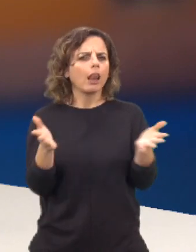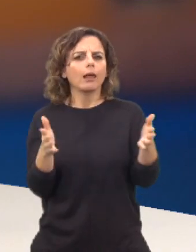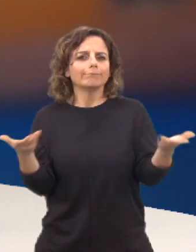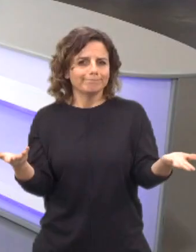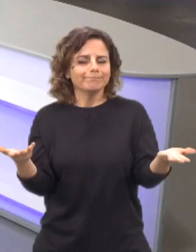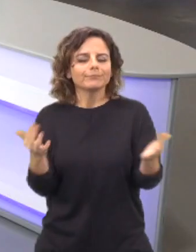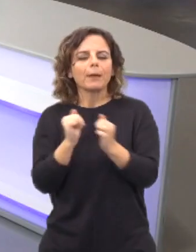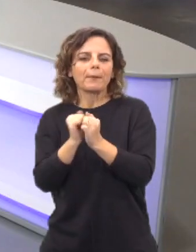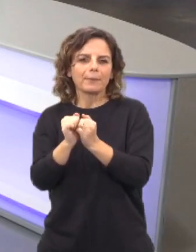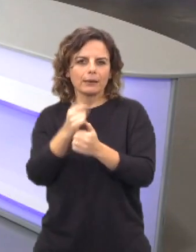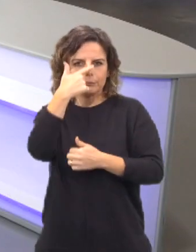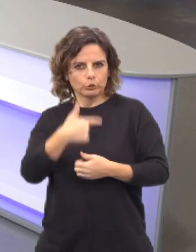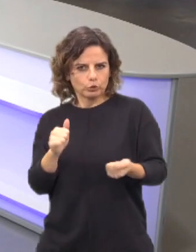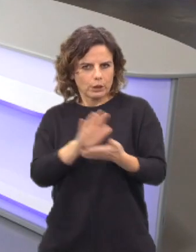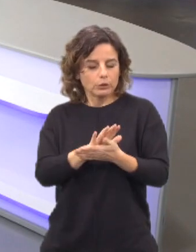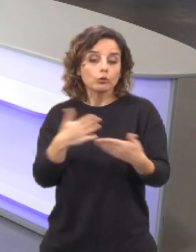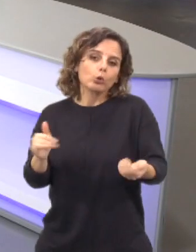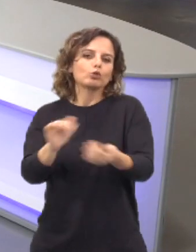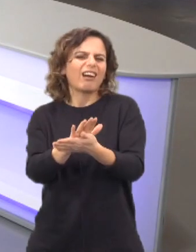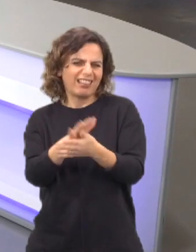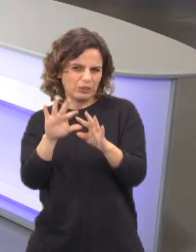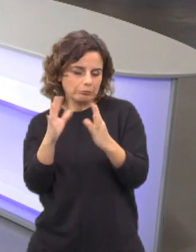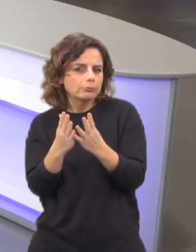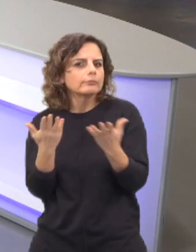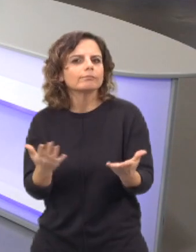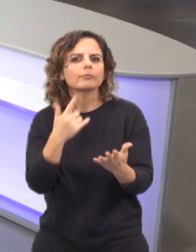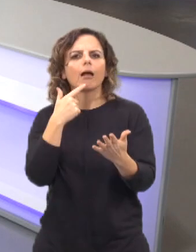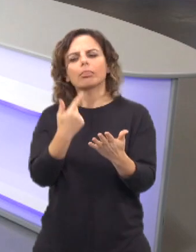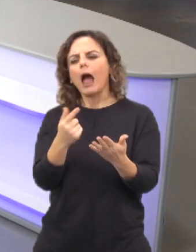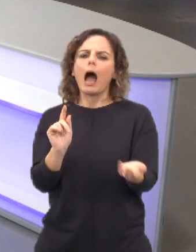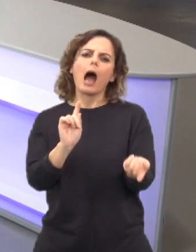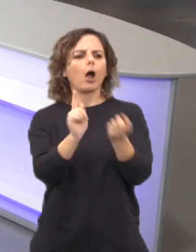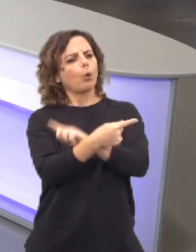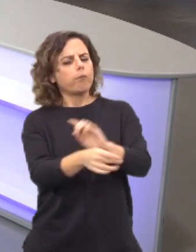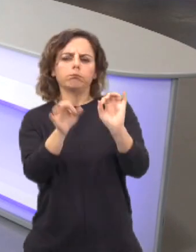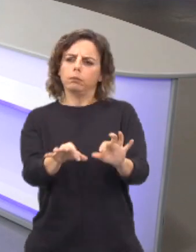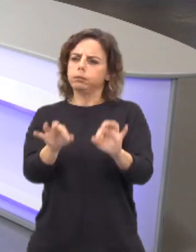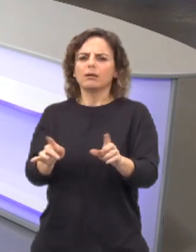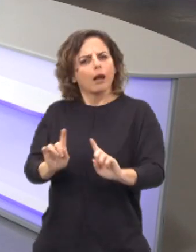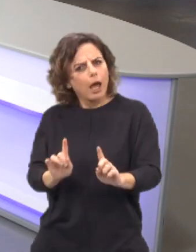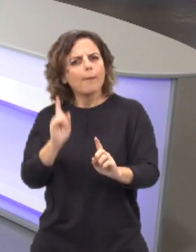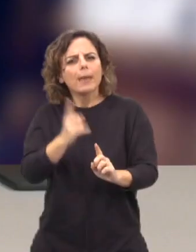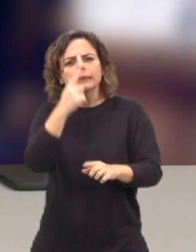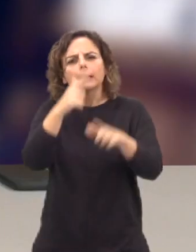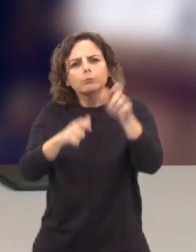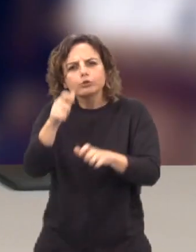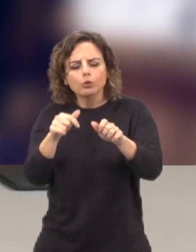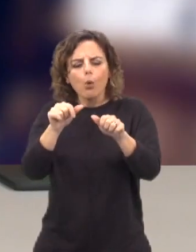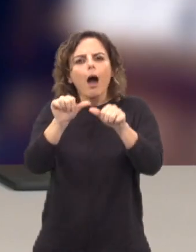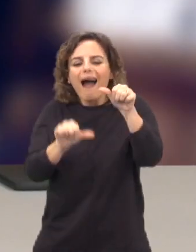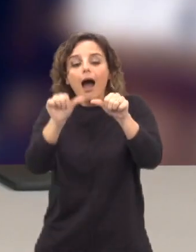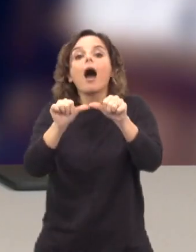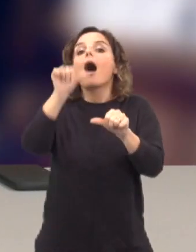E o papel do jornalista e do jornalismo não se esgota no contraditório. É preciso dar contexto às pessoas, dizer